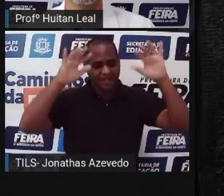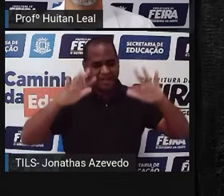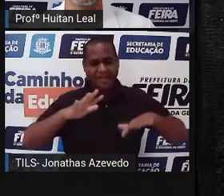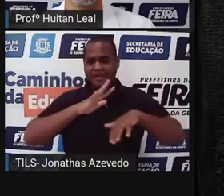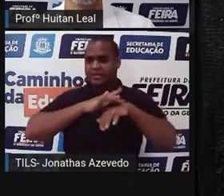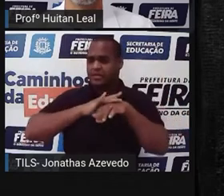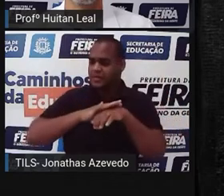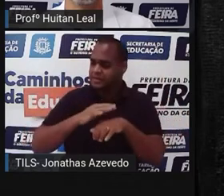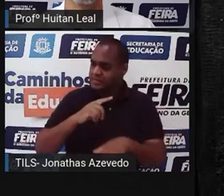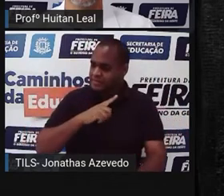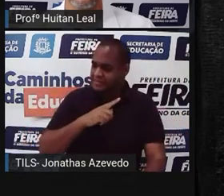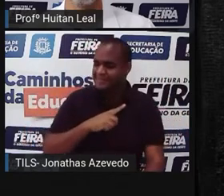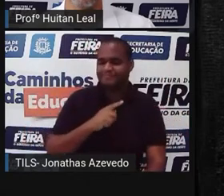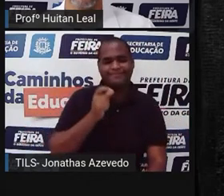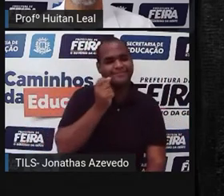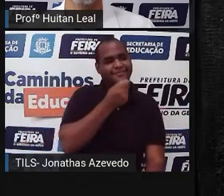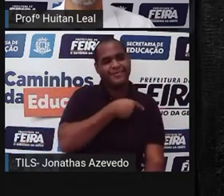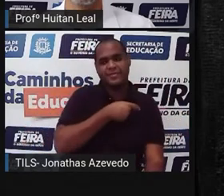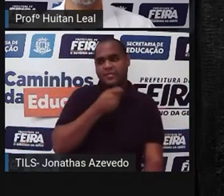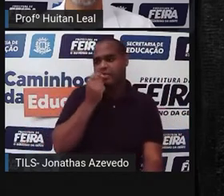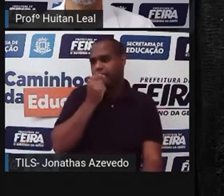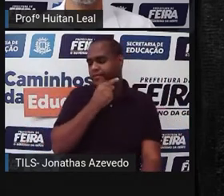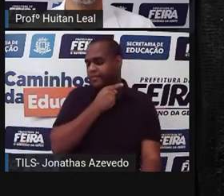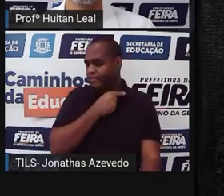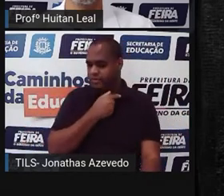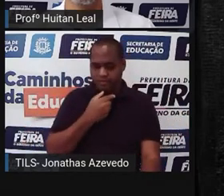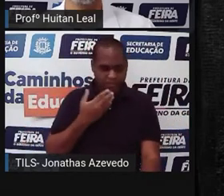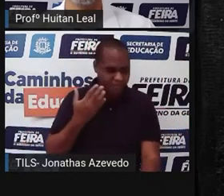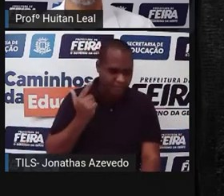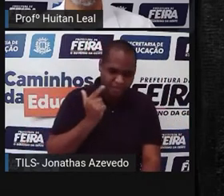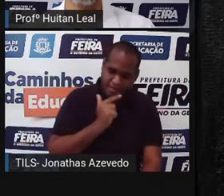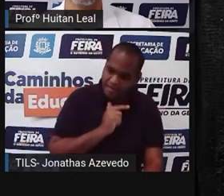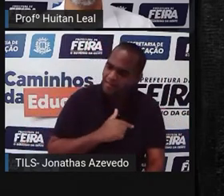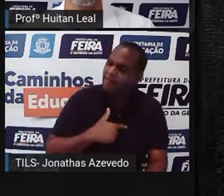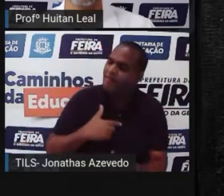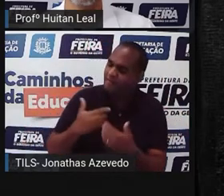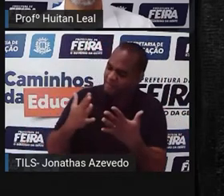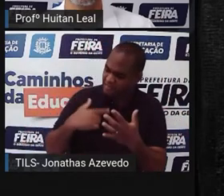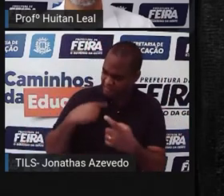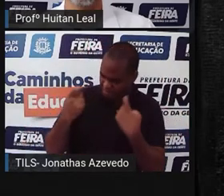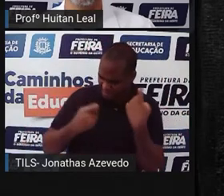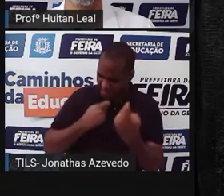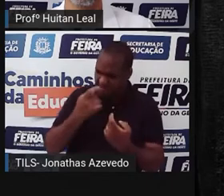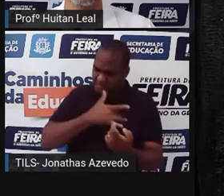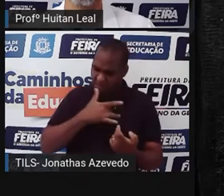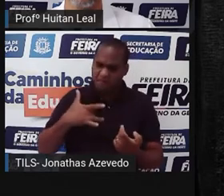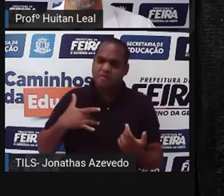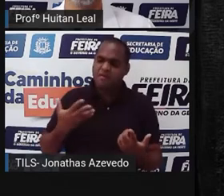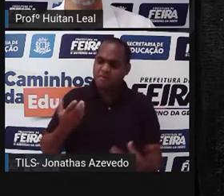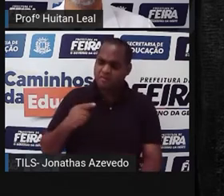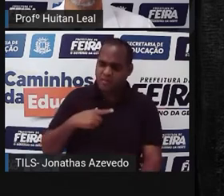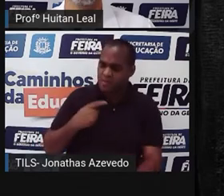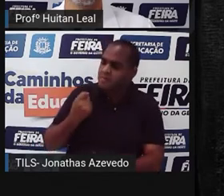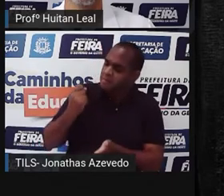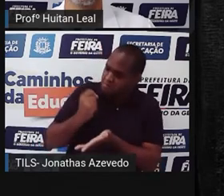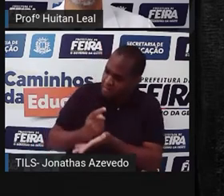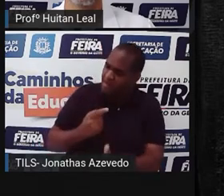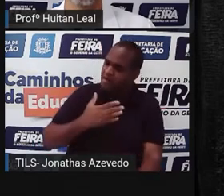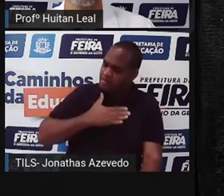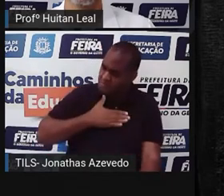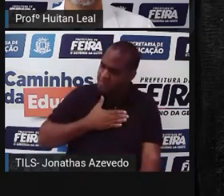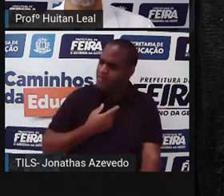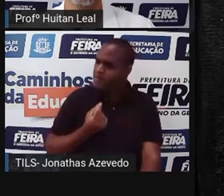doente. Ele riu, amargo. E daí, se você está preocupada com minha saúde, pague o que deve.